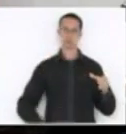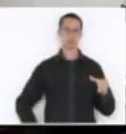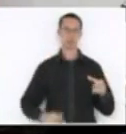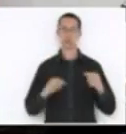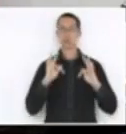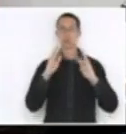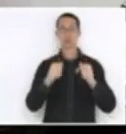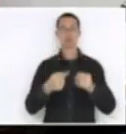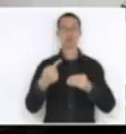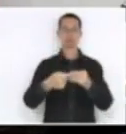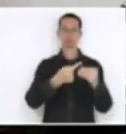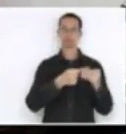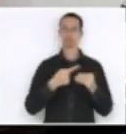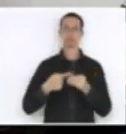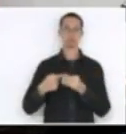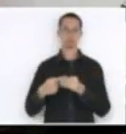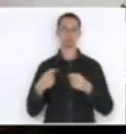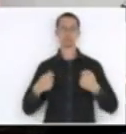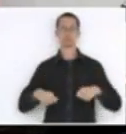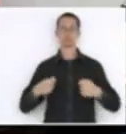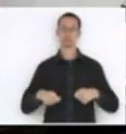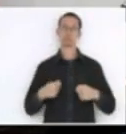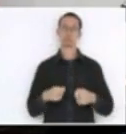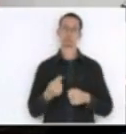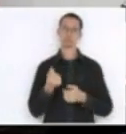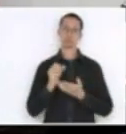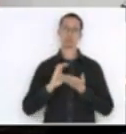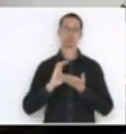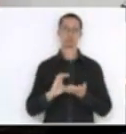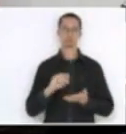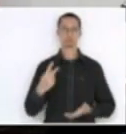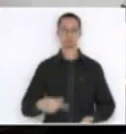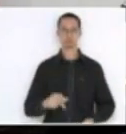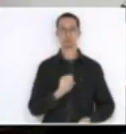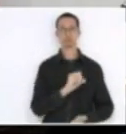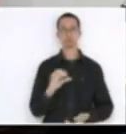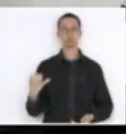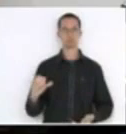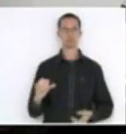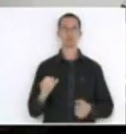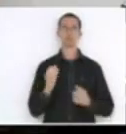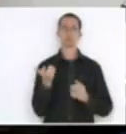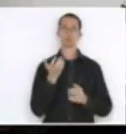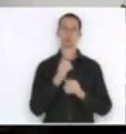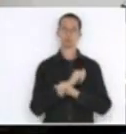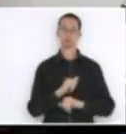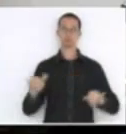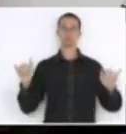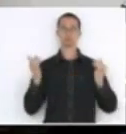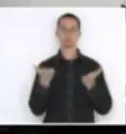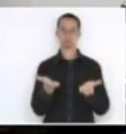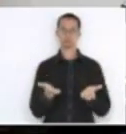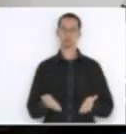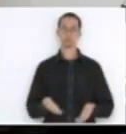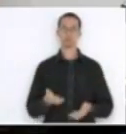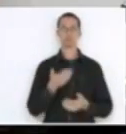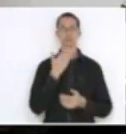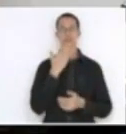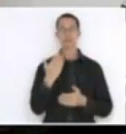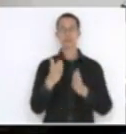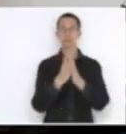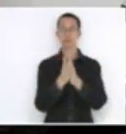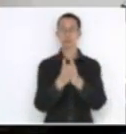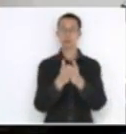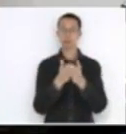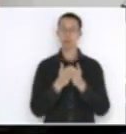de aplicação dos recursos públicos no Estado de Santa Catarina. Era isso que eu queria deixar registrado e pedir apoio aí à nossa emenda